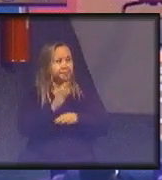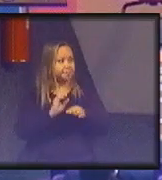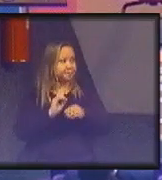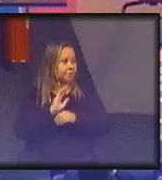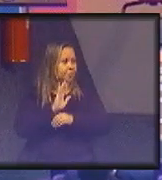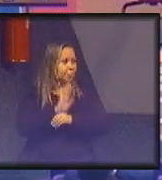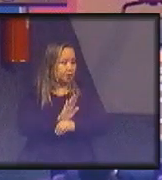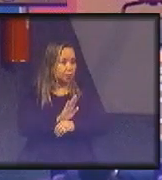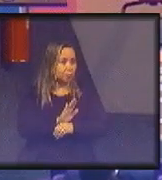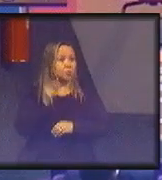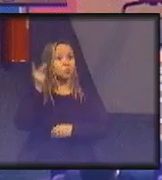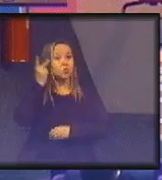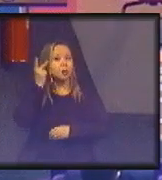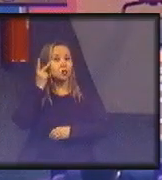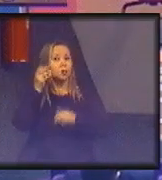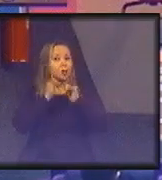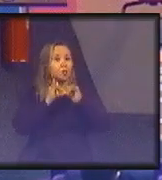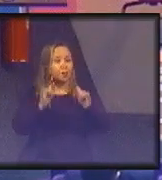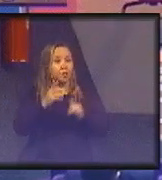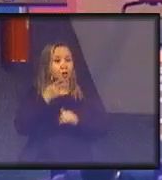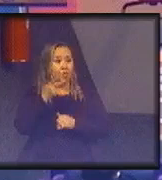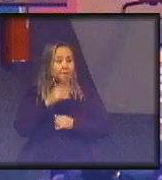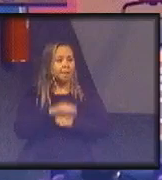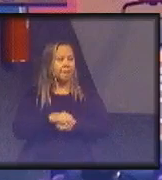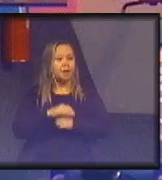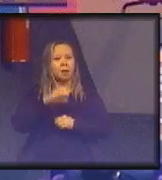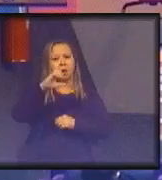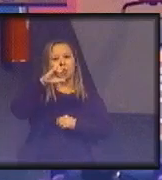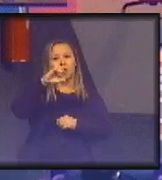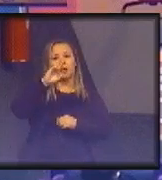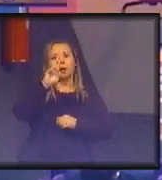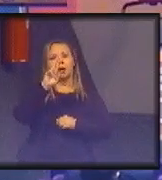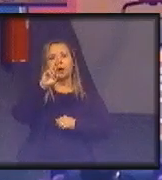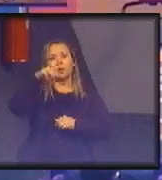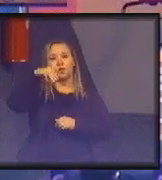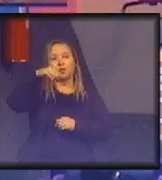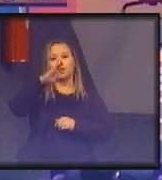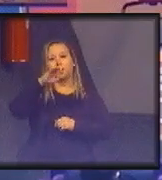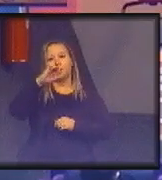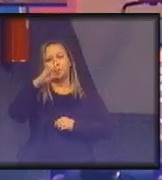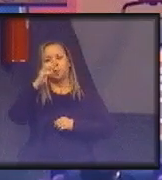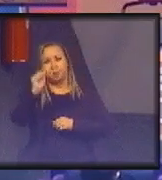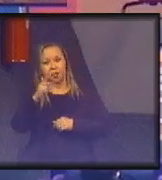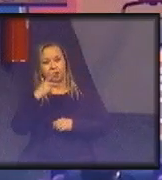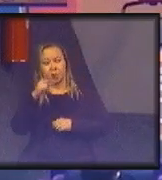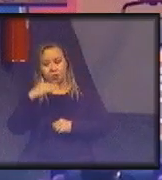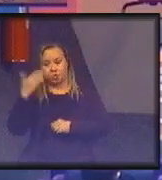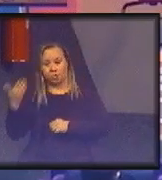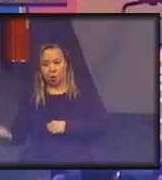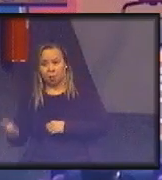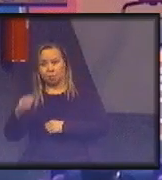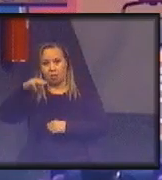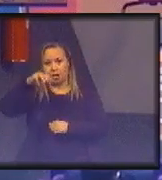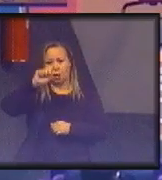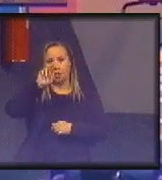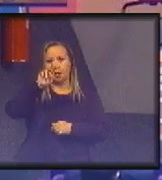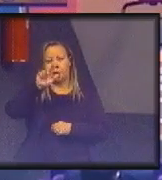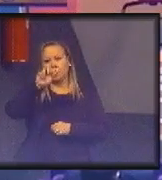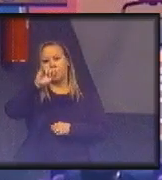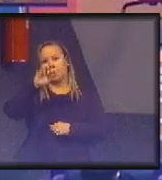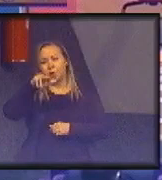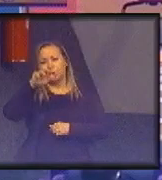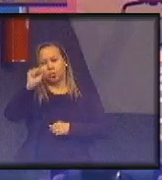vocês forem em São Paulo, na direção de Cumbica, do lado direito, ao lado da Marginal, tem um centro de esportes